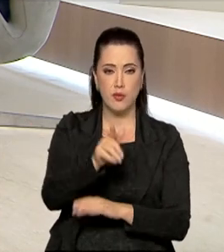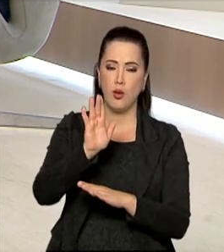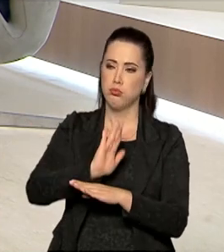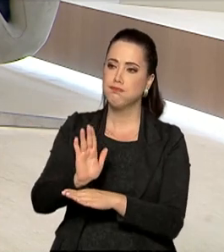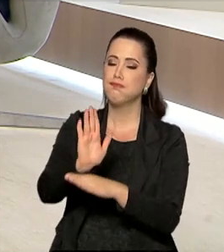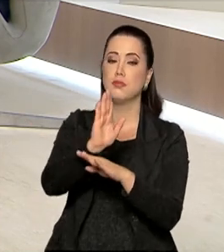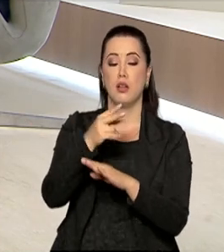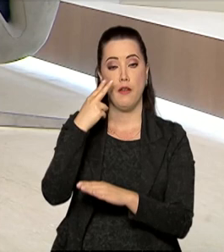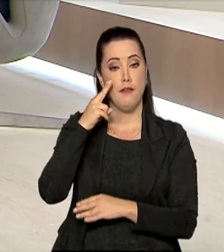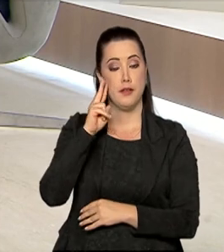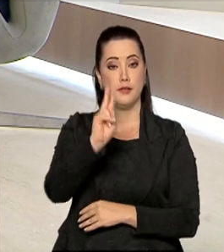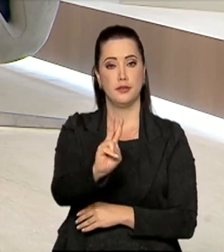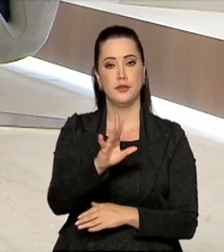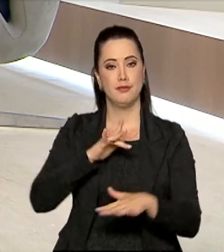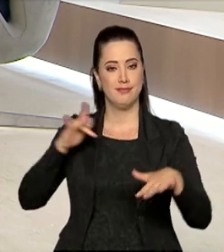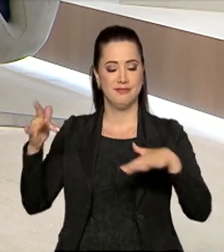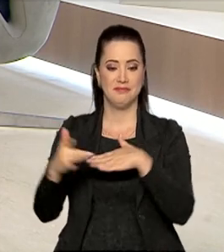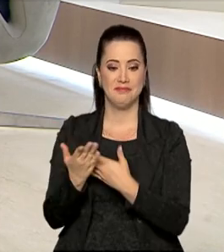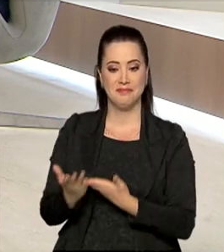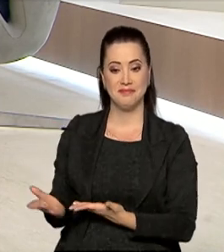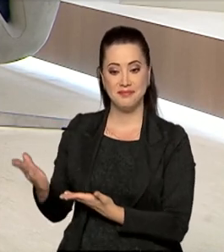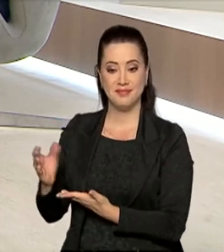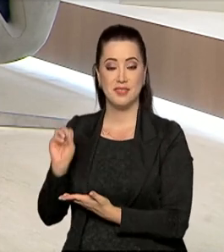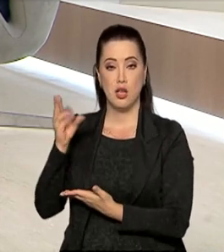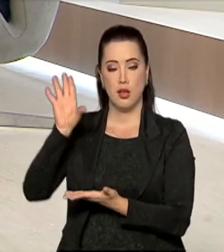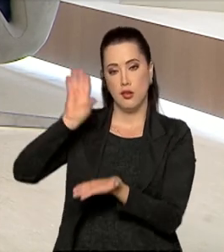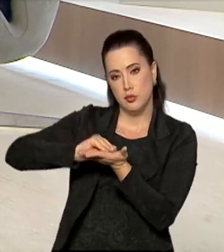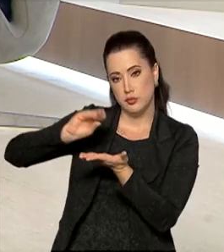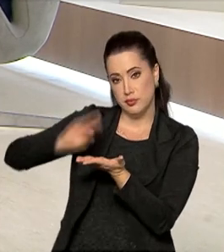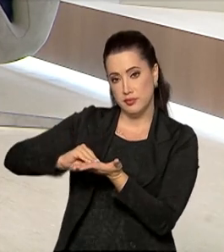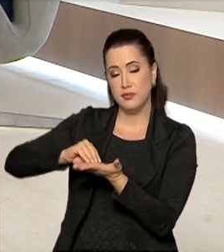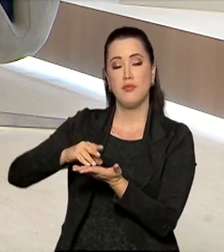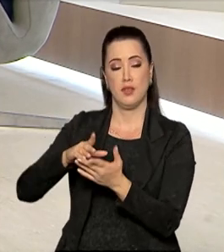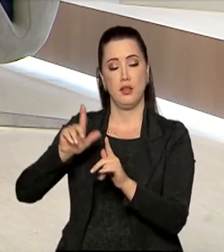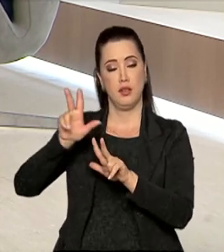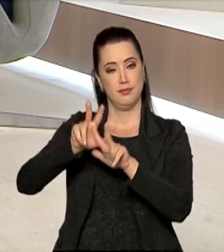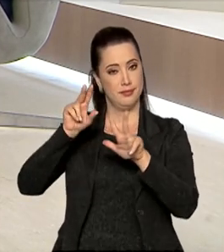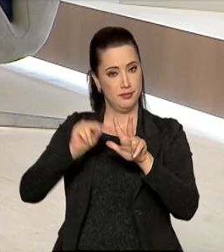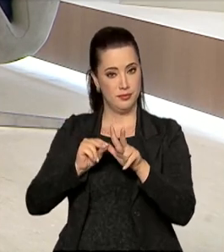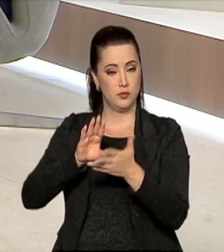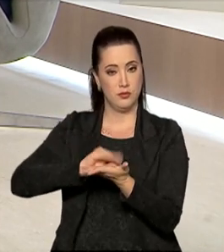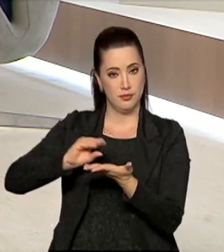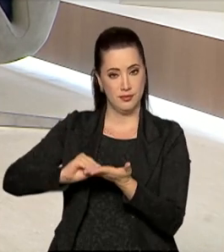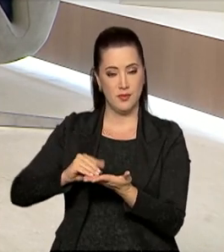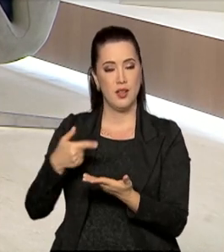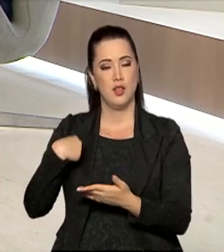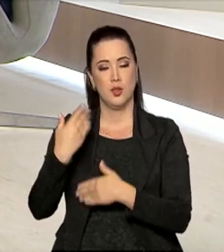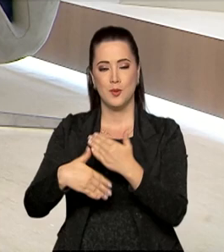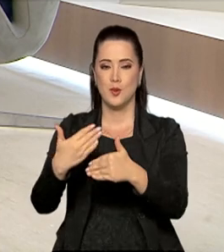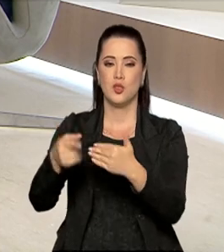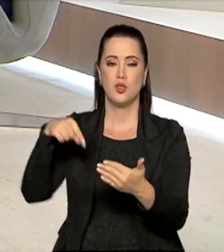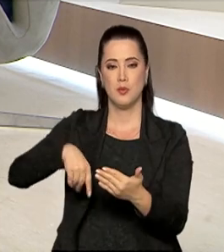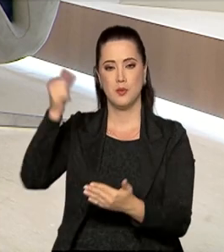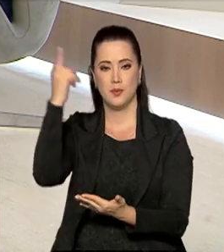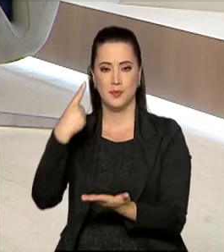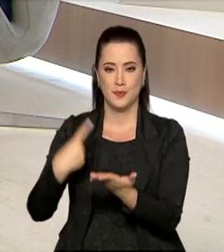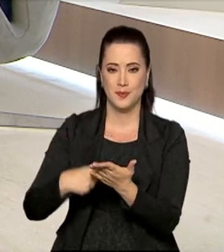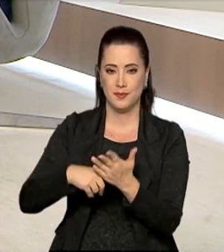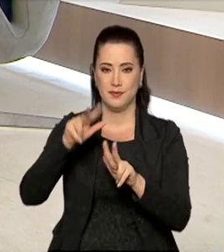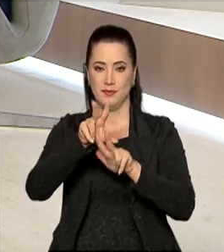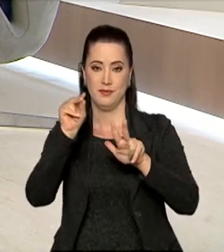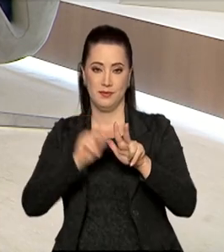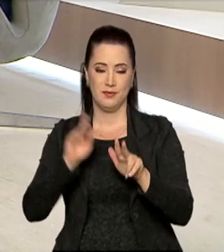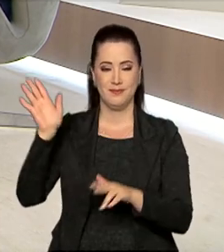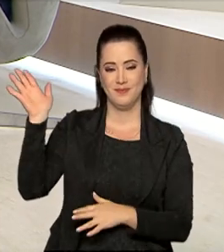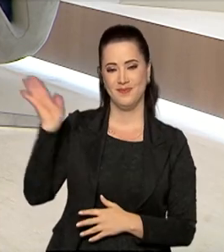entrevistas, é só acompanhar as nossas redes sociais ou baixar o TV Brasil Play. E o Brasil continua em pauta aqui na TV Brasil.